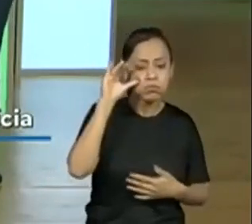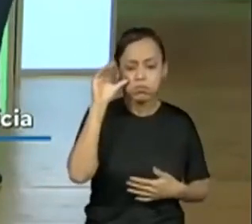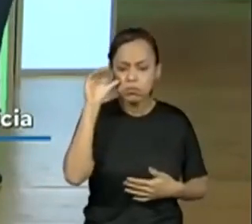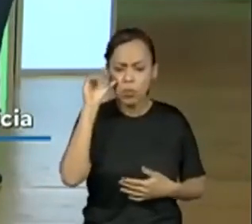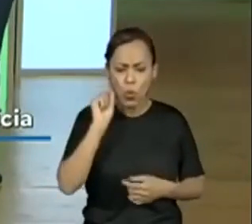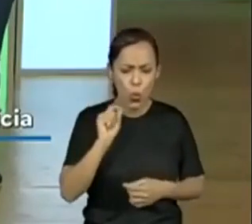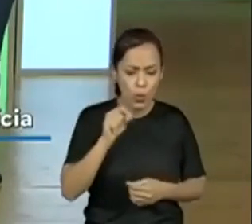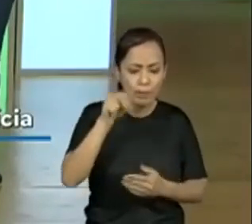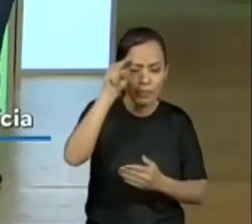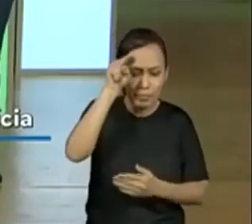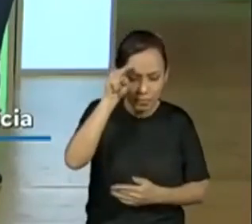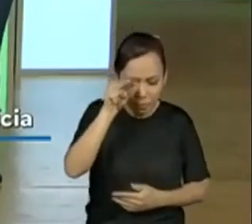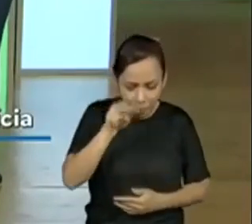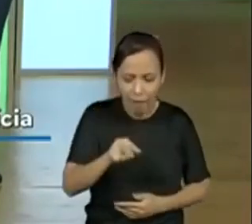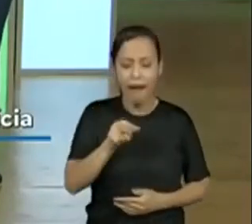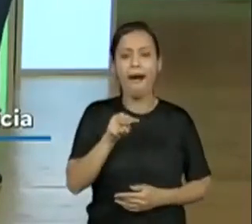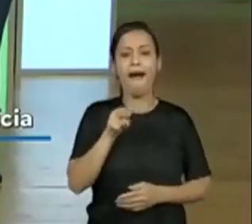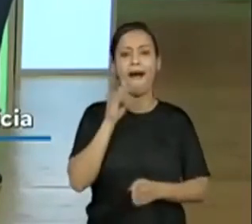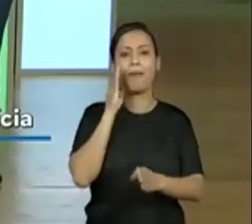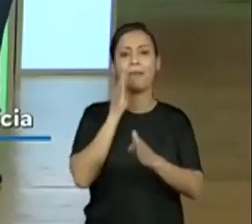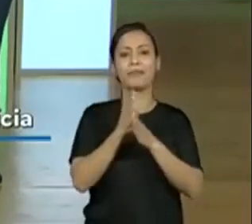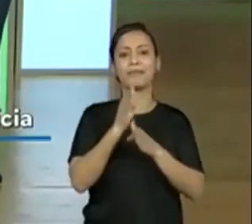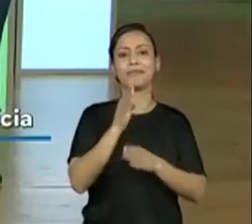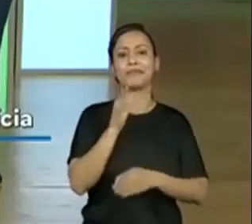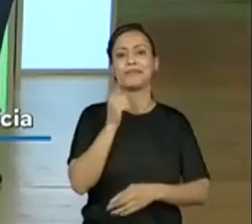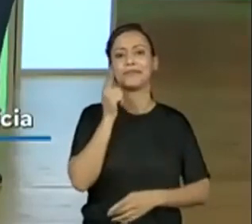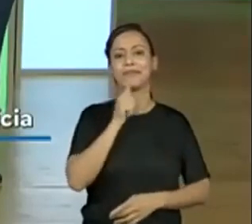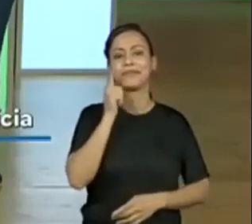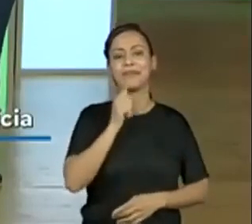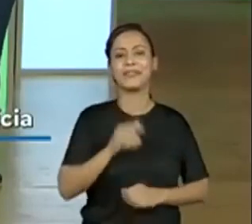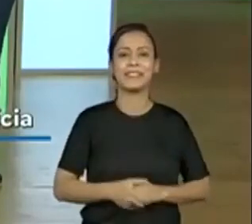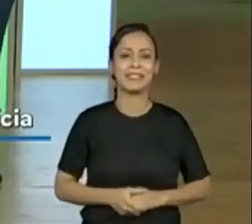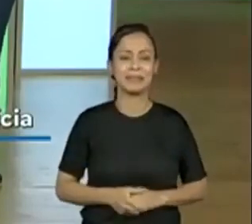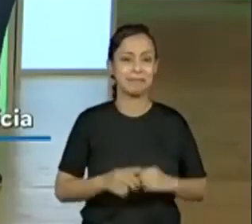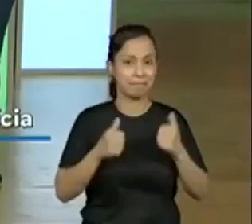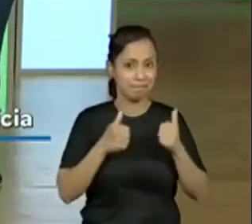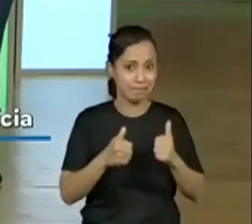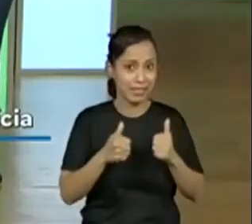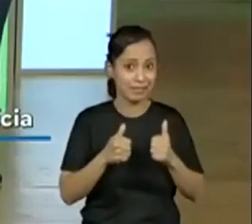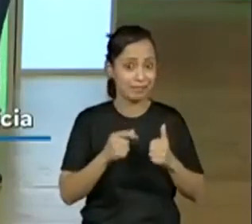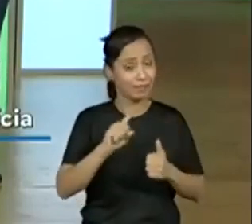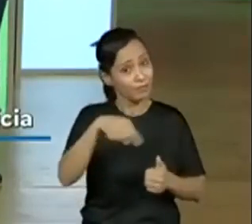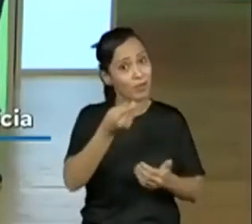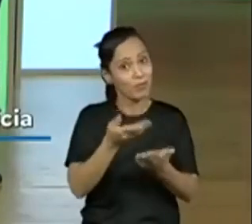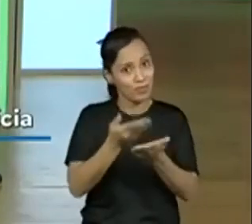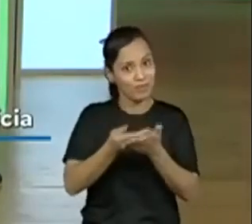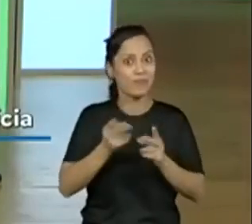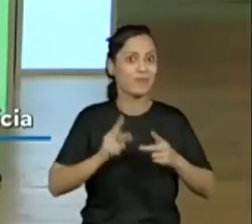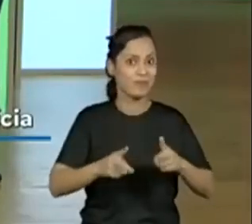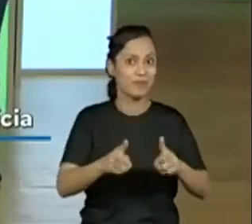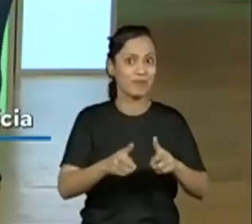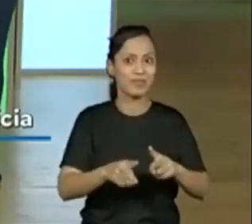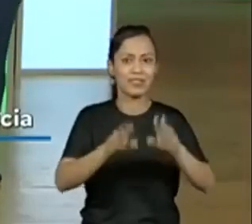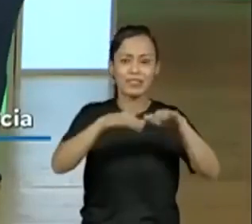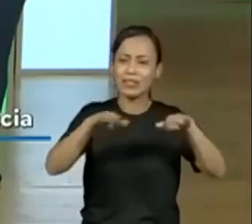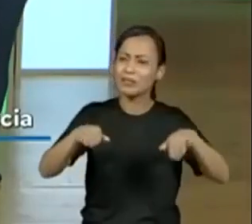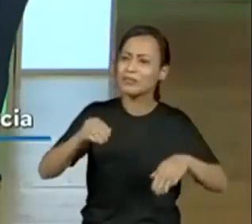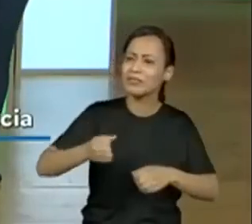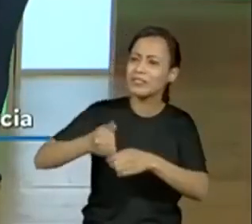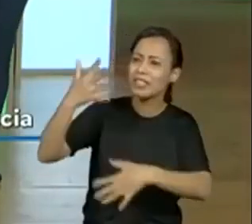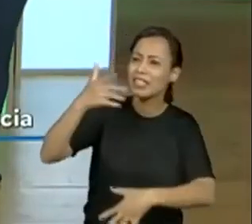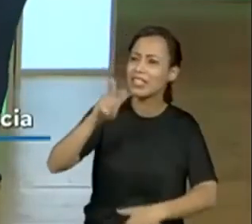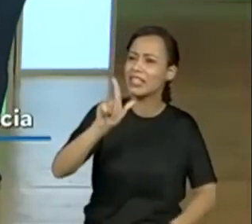aí na notícia que a gente vai estudar, aí vai continuar estudando, né, professora Joyce? mesmo. O aluno Guilherme,